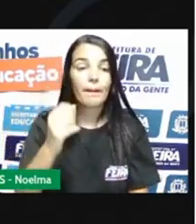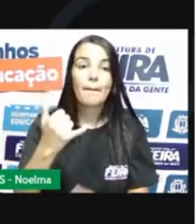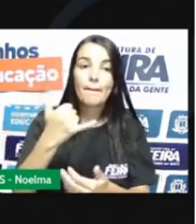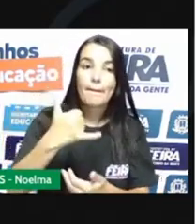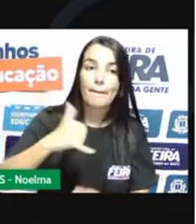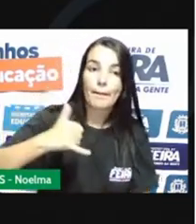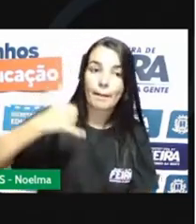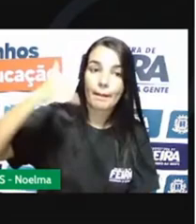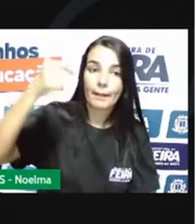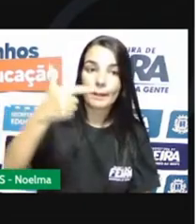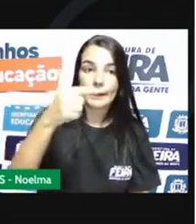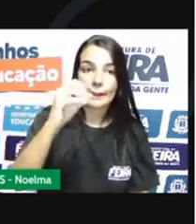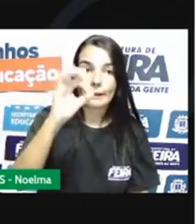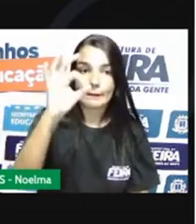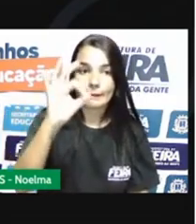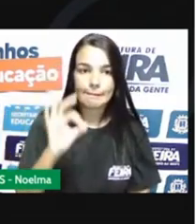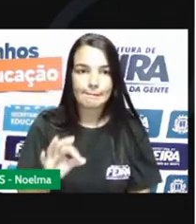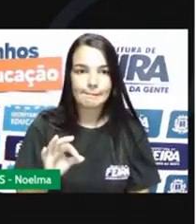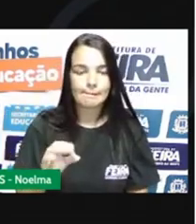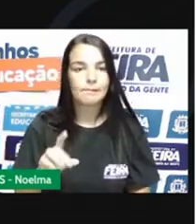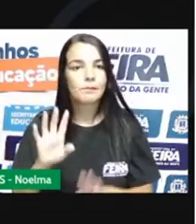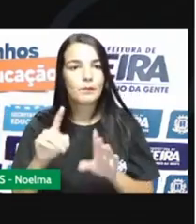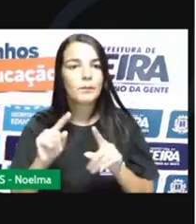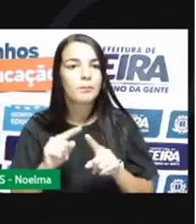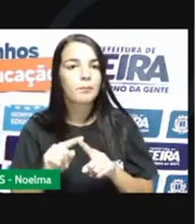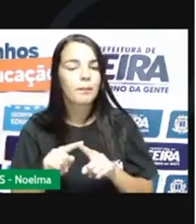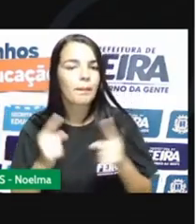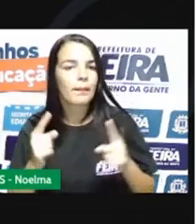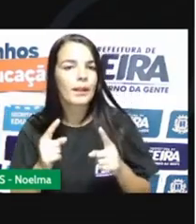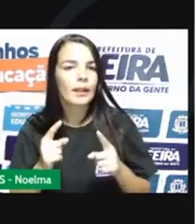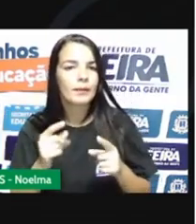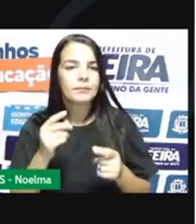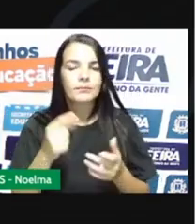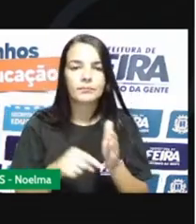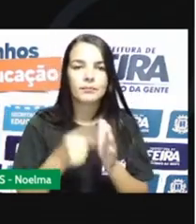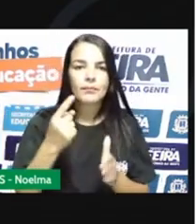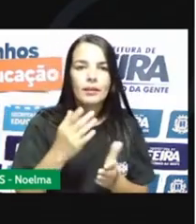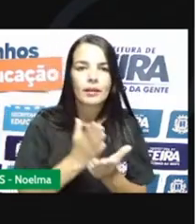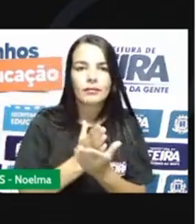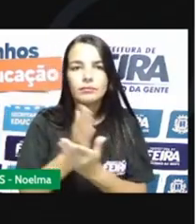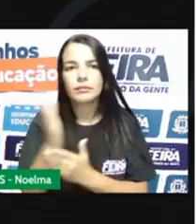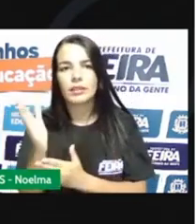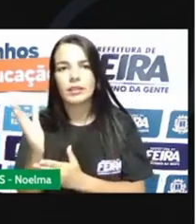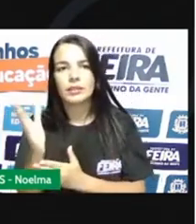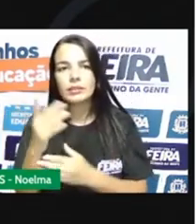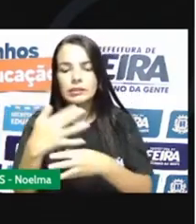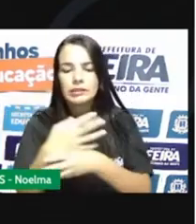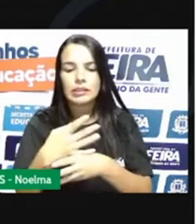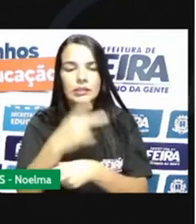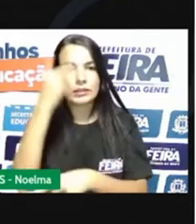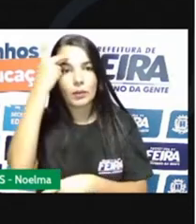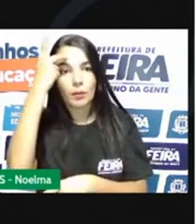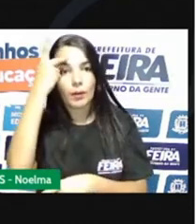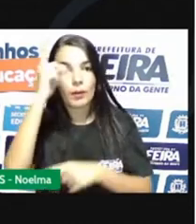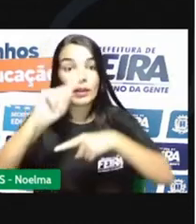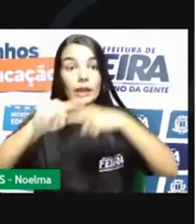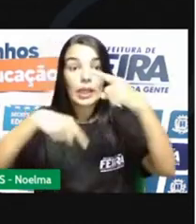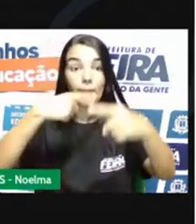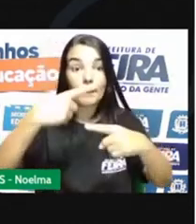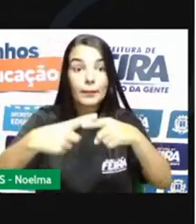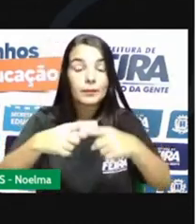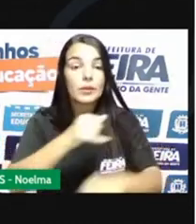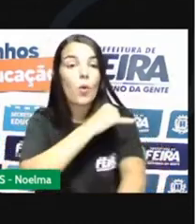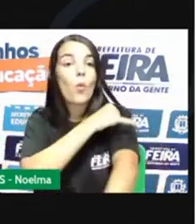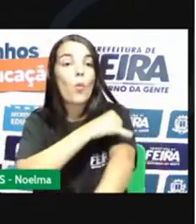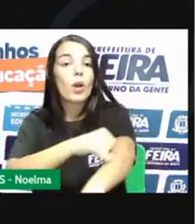As riquezas encontradas primeiro eram transportadas até Taubaté. Depois foram para o Rio de Janeiro que passou a ser a capital